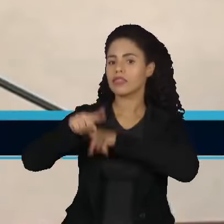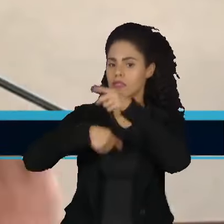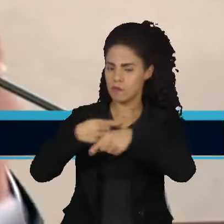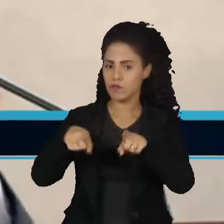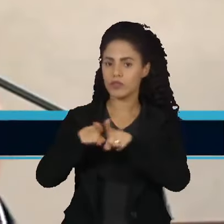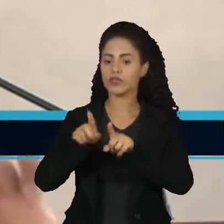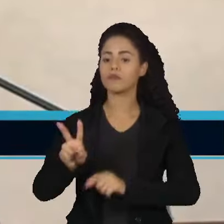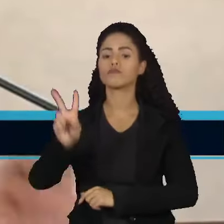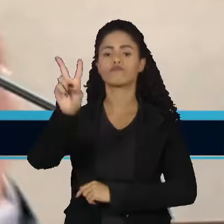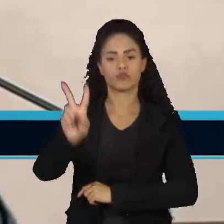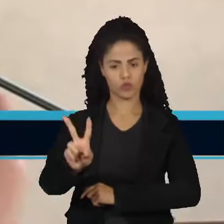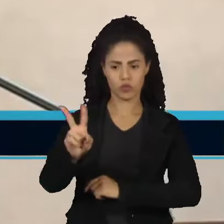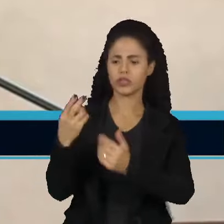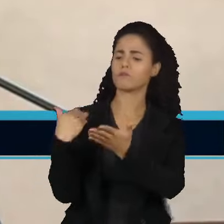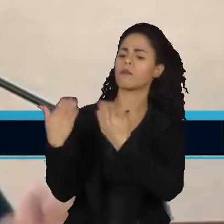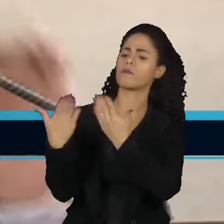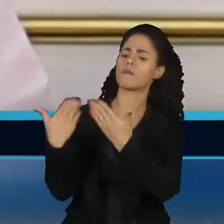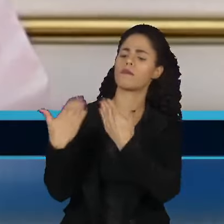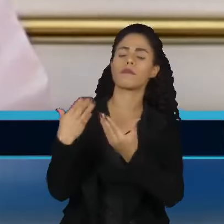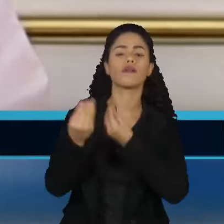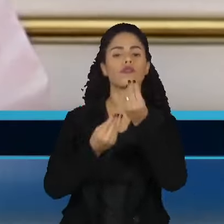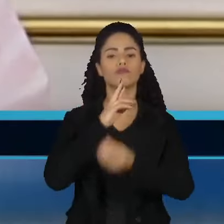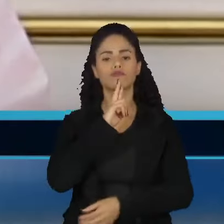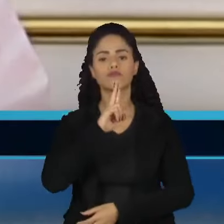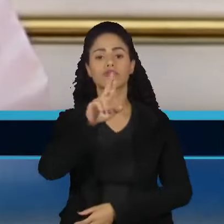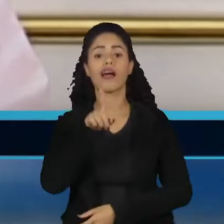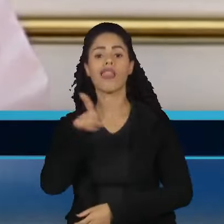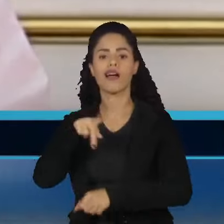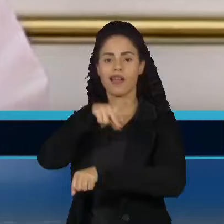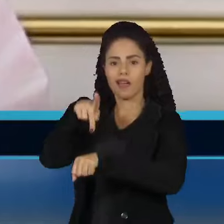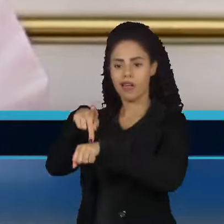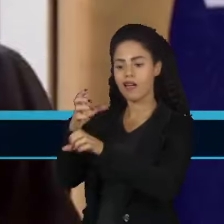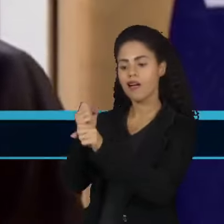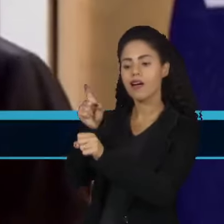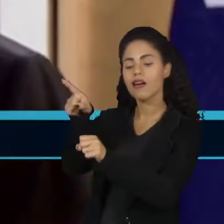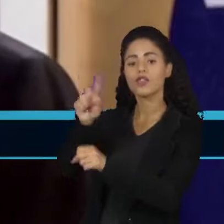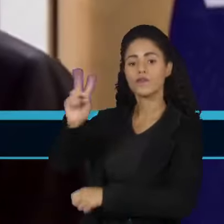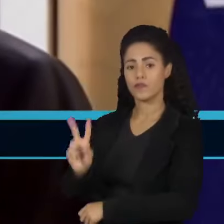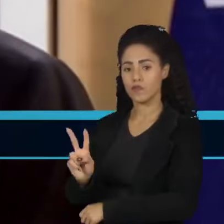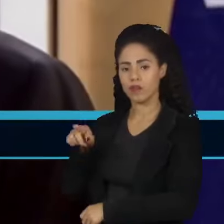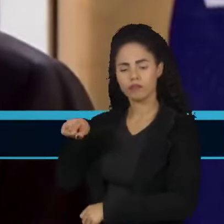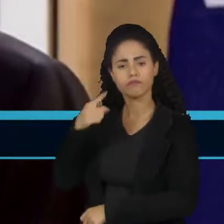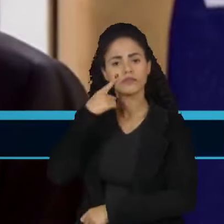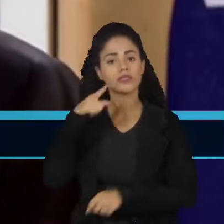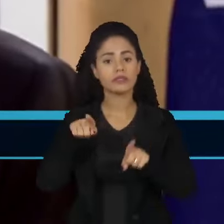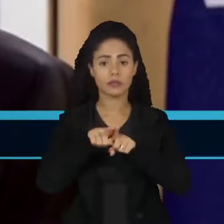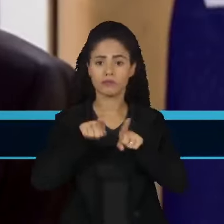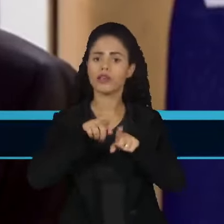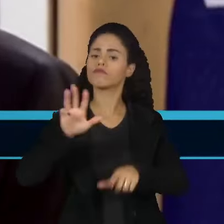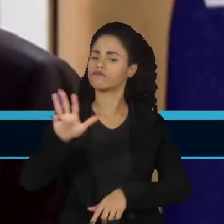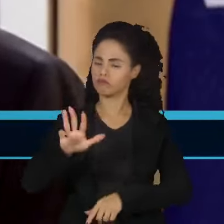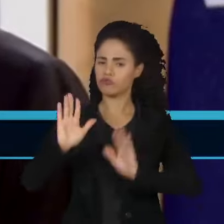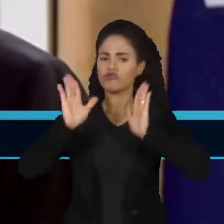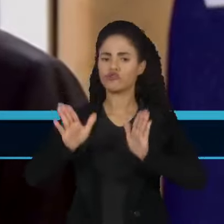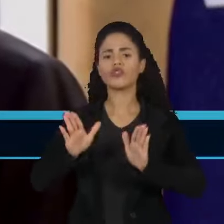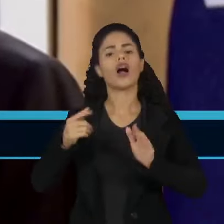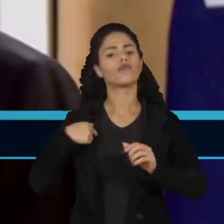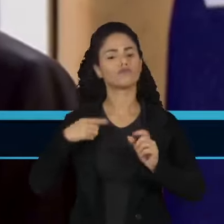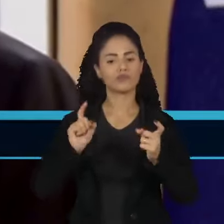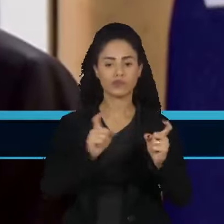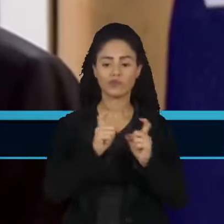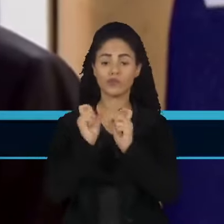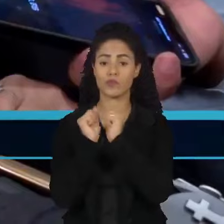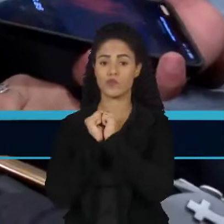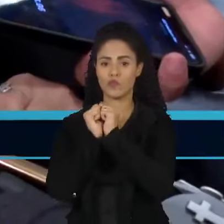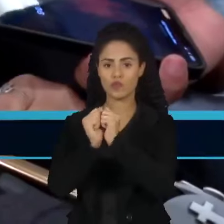os dois teriam conversado sobre o resultado das eleições na Venezuela. O presidente já havia se reunido com um assessor